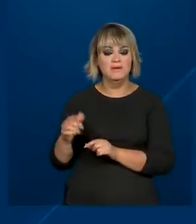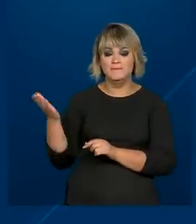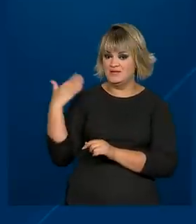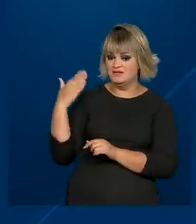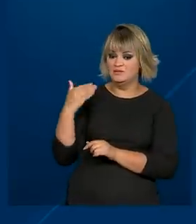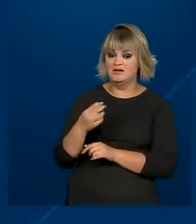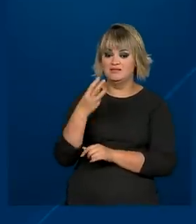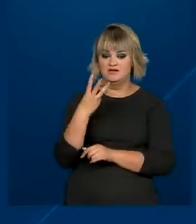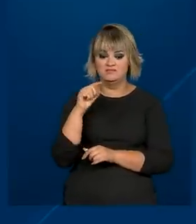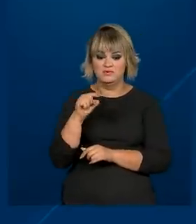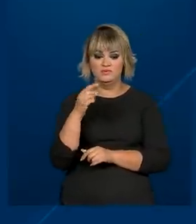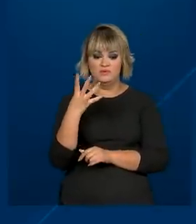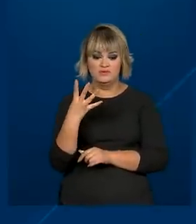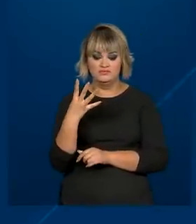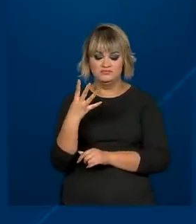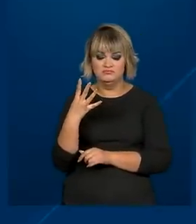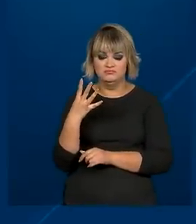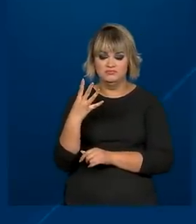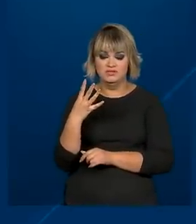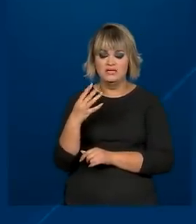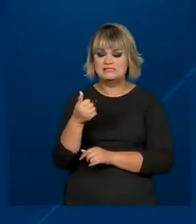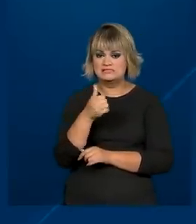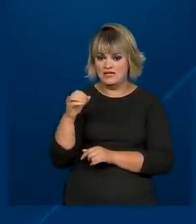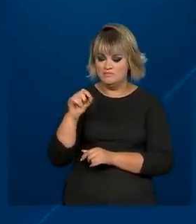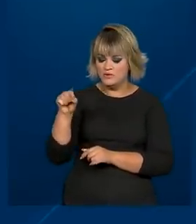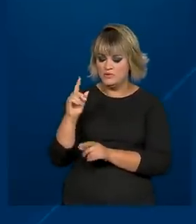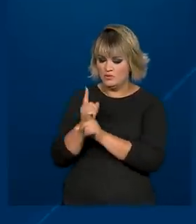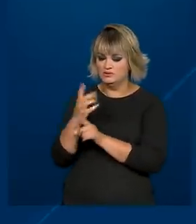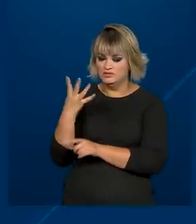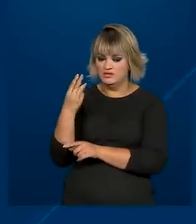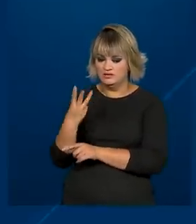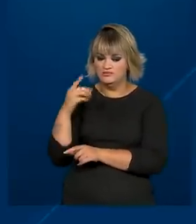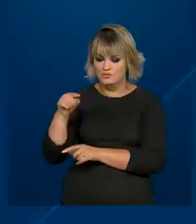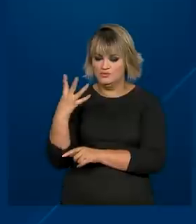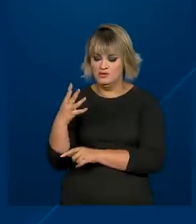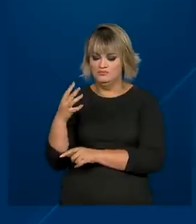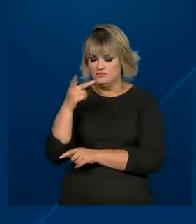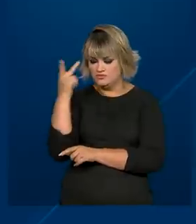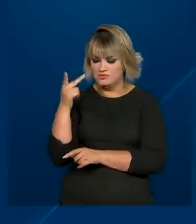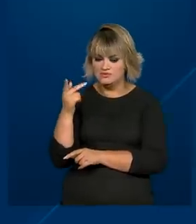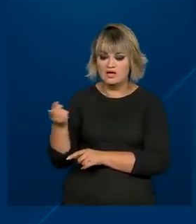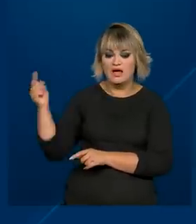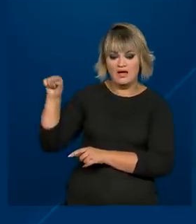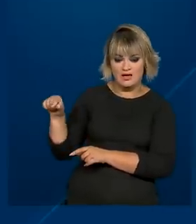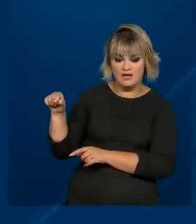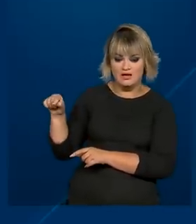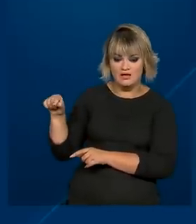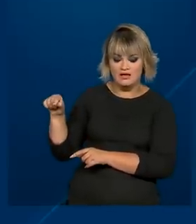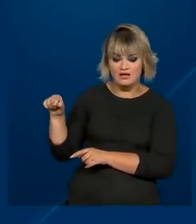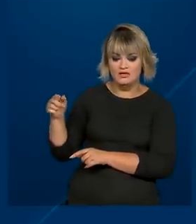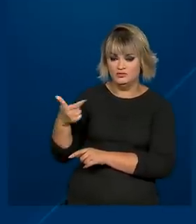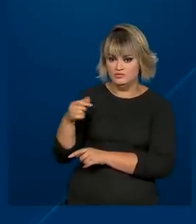passando de 3,4 casos a cada 100 mil habitantes em 2011 para 1,2